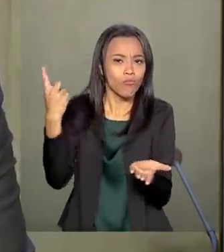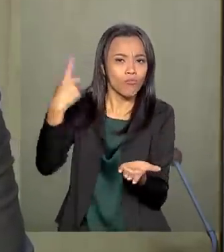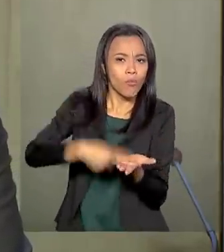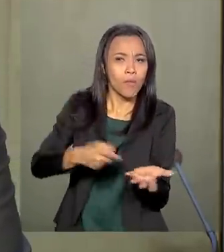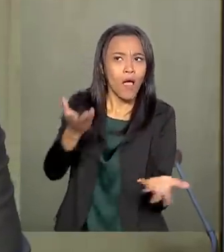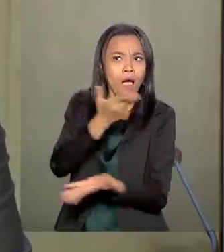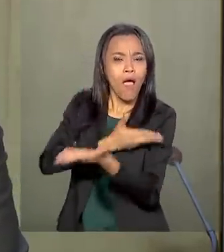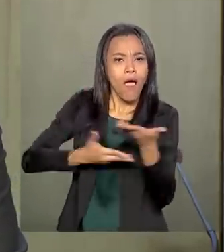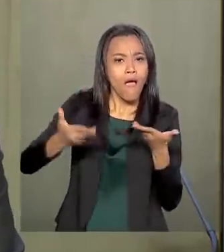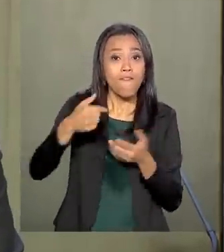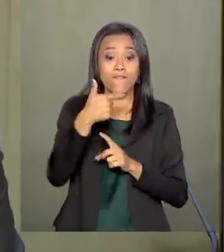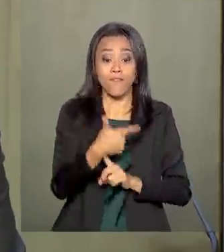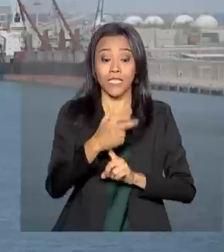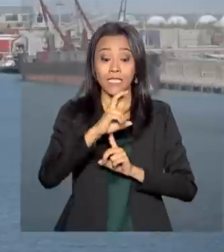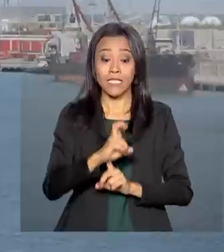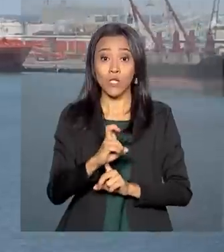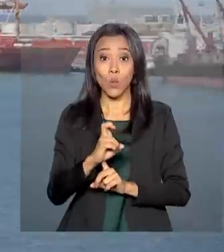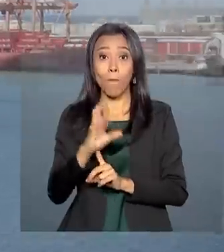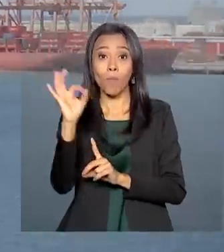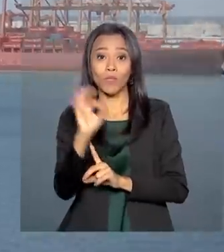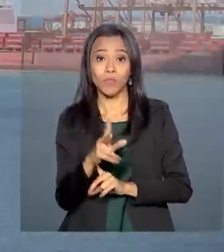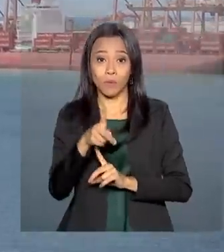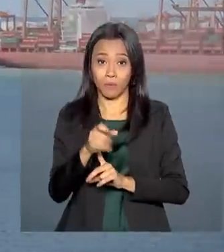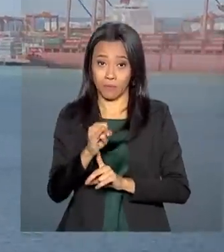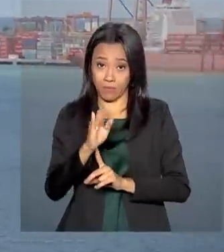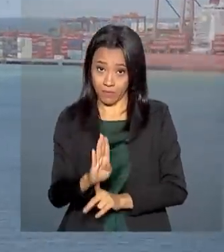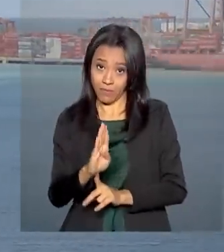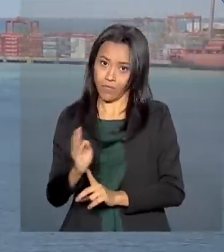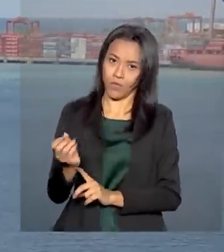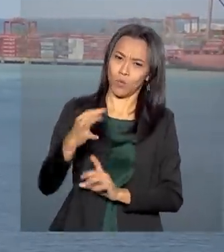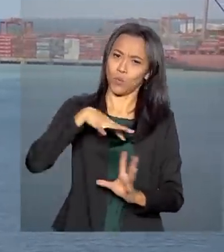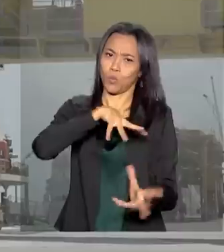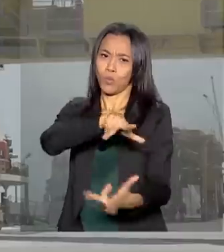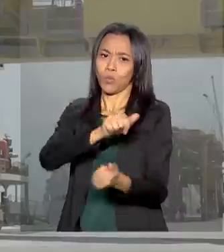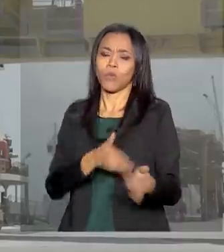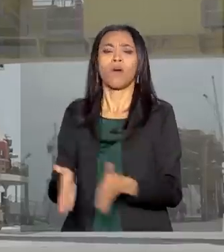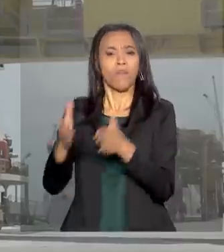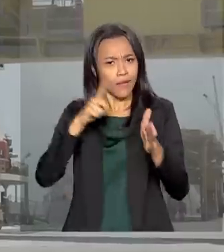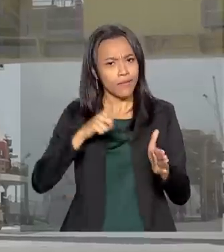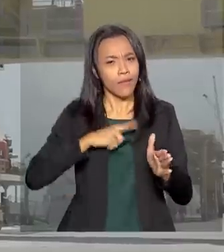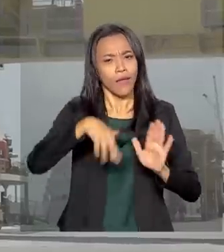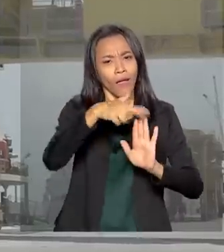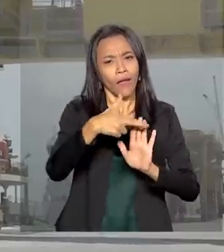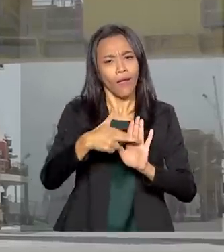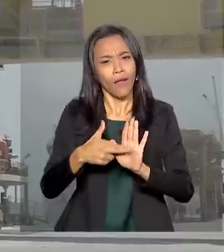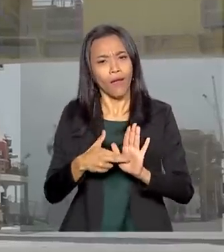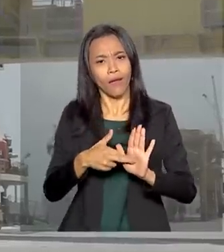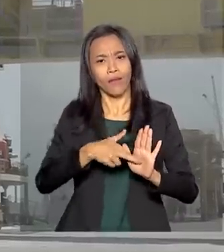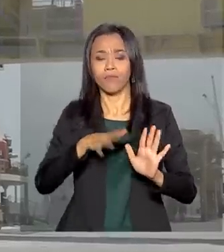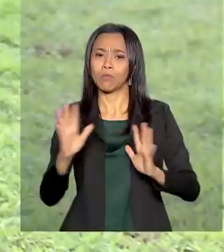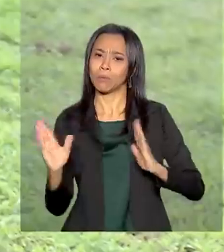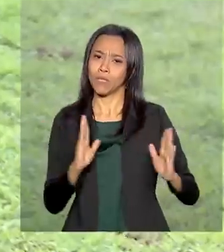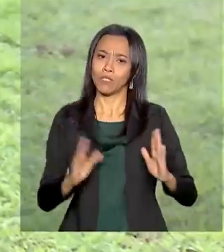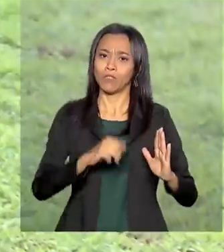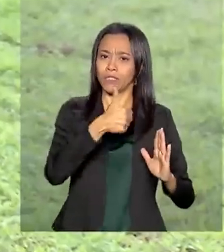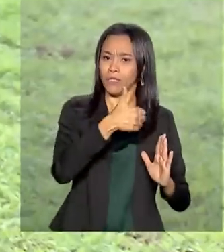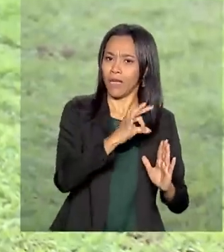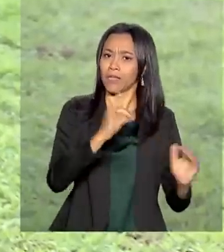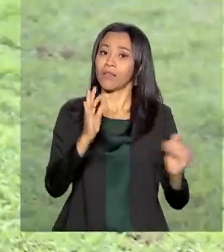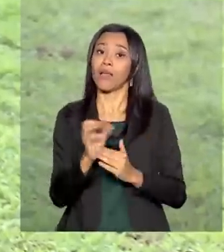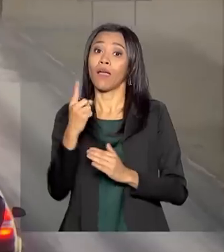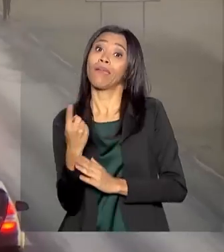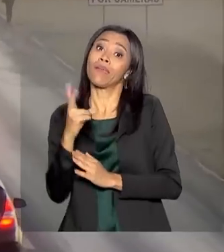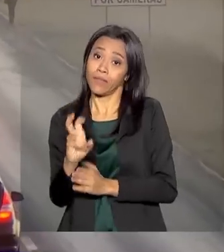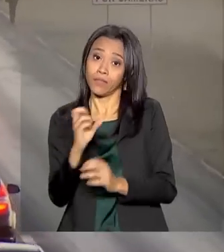envolve 25% do PIB global. Haverá eliminação de tarifas em prazos que variam de 10 a 15 anos. Os setores